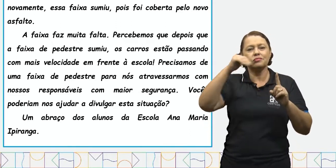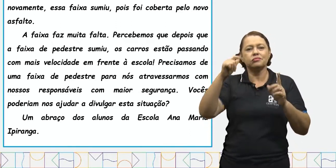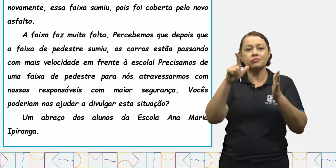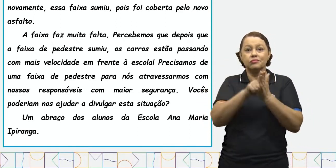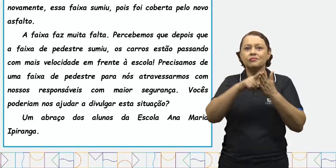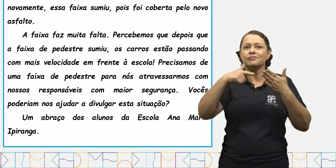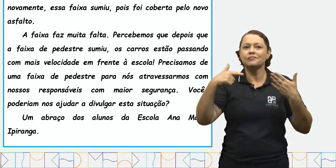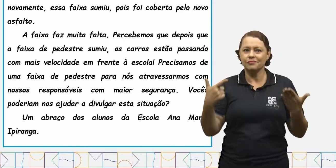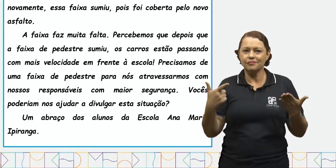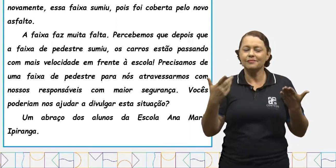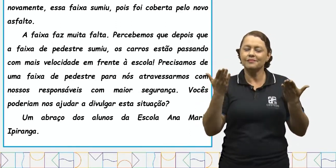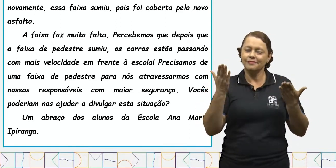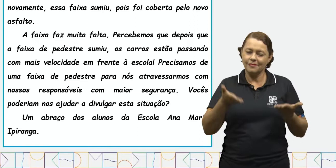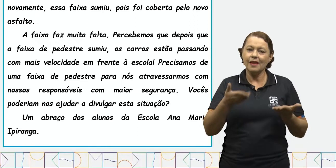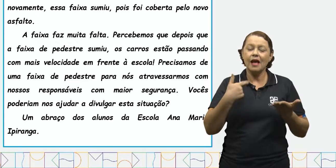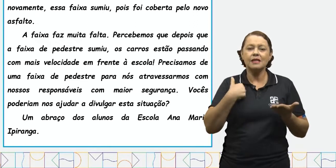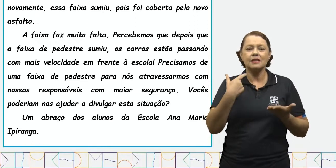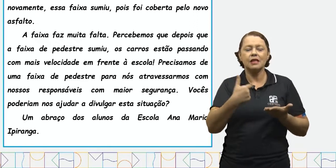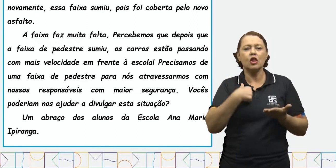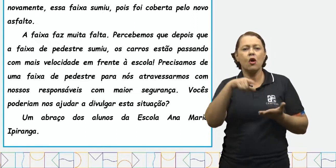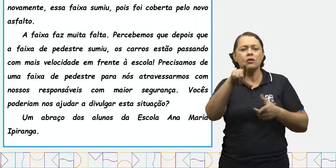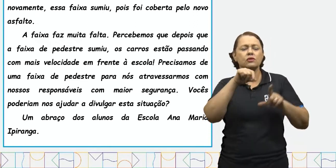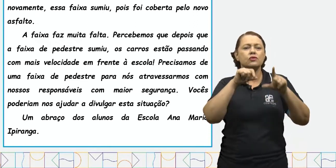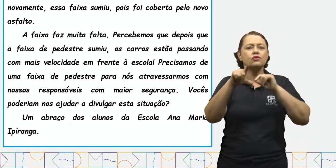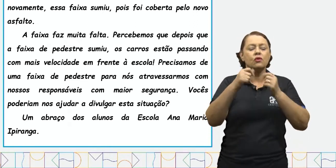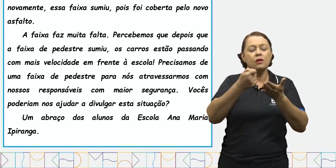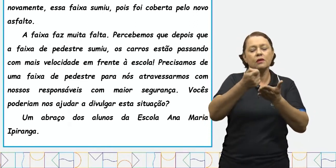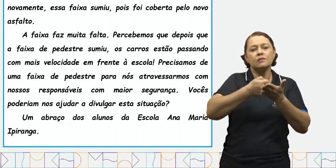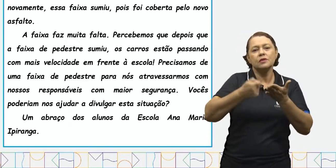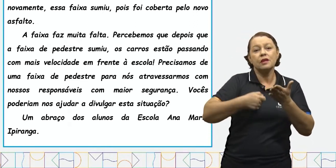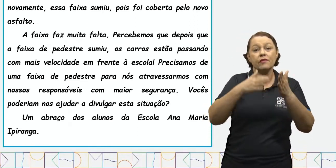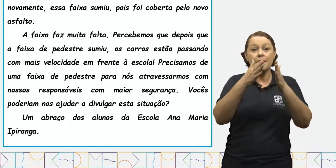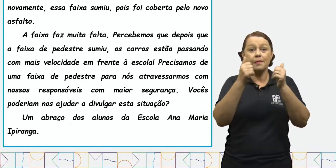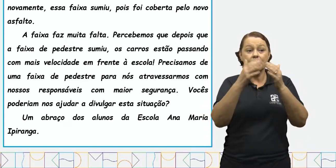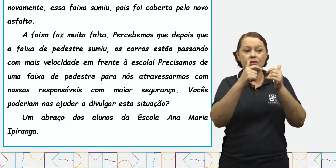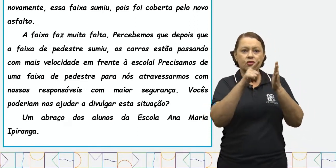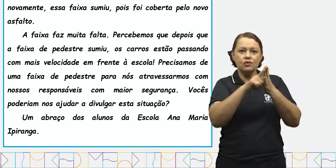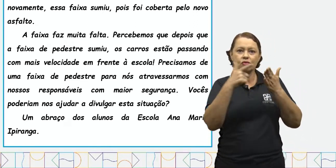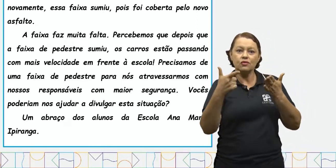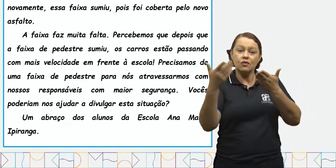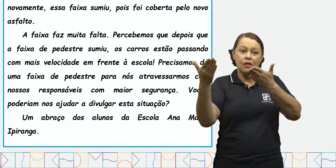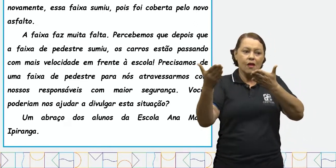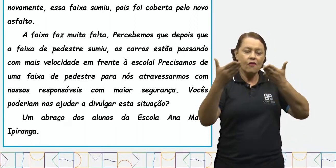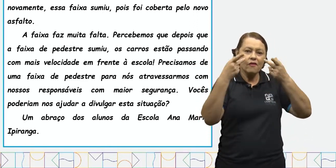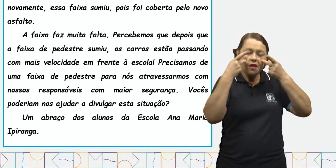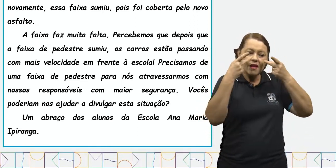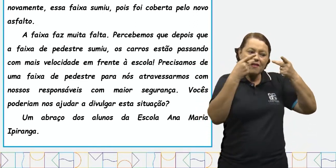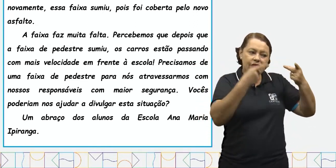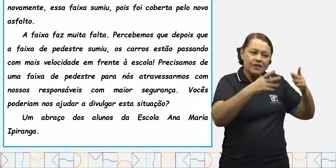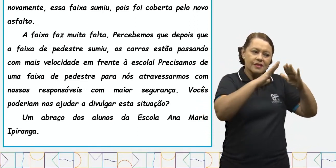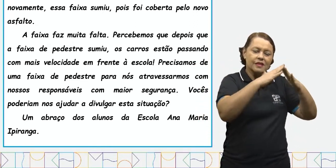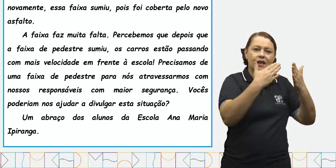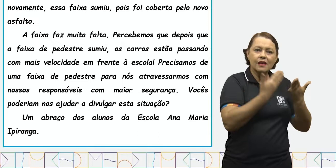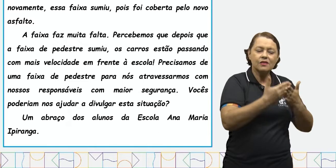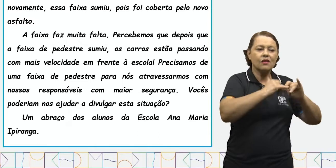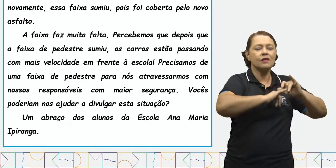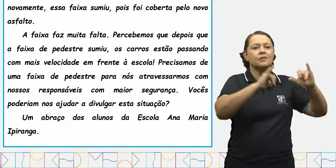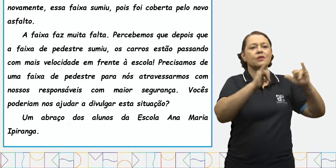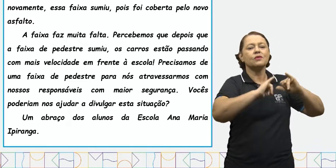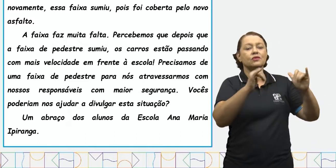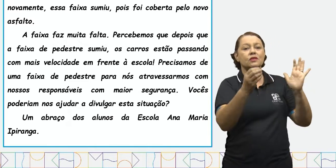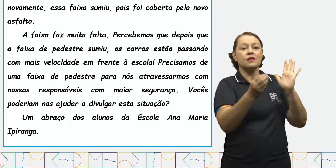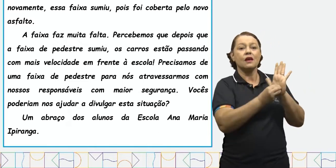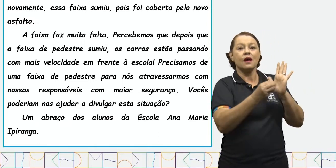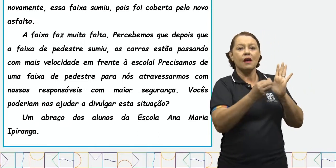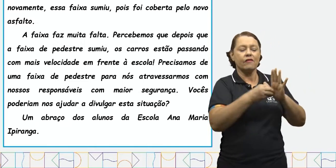Assim, decidimos escrever pedindo que o jornal venha até a escola para noticiar a falta da